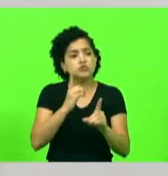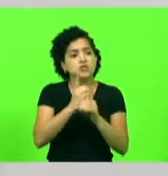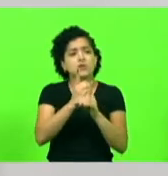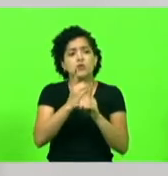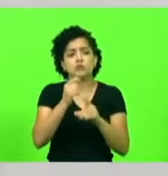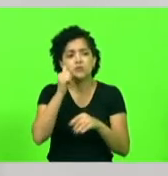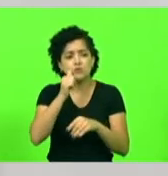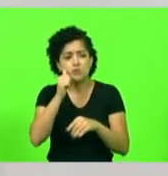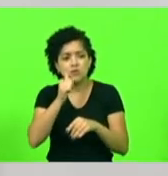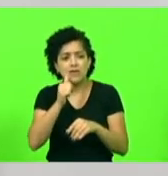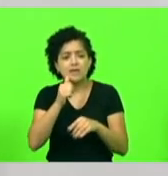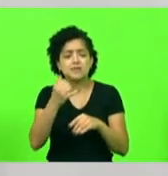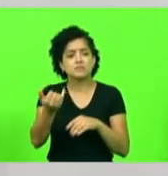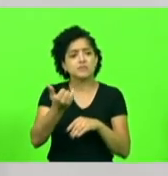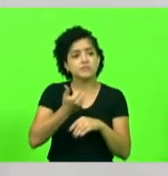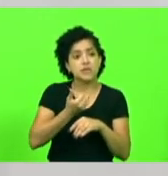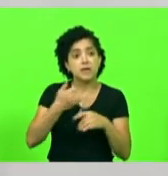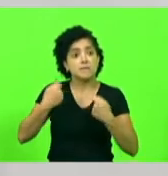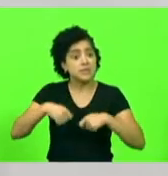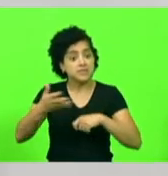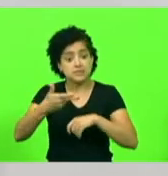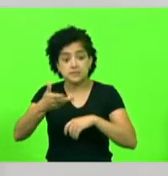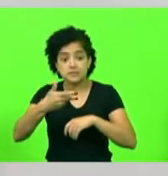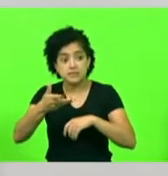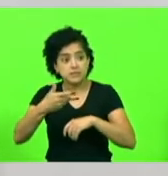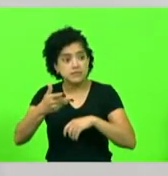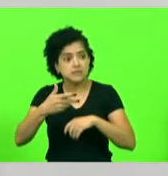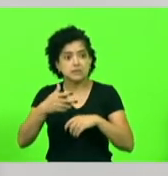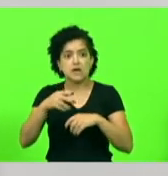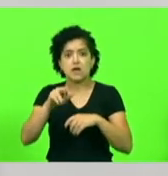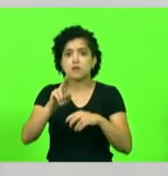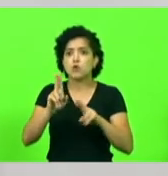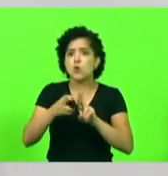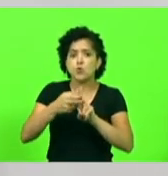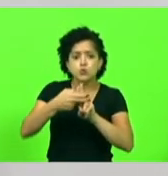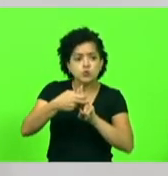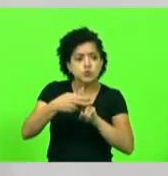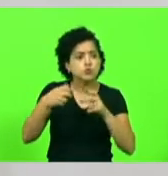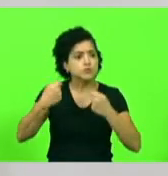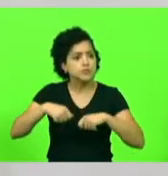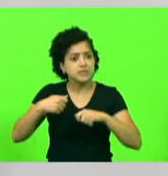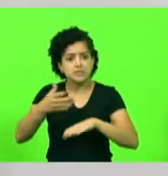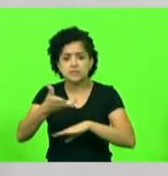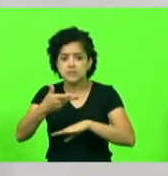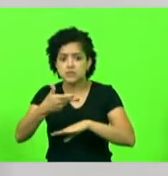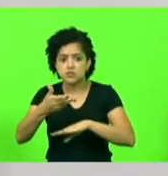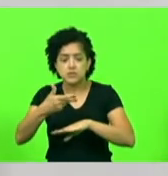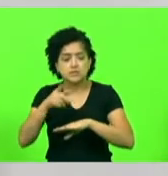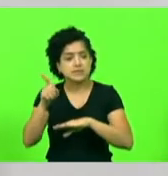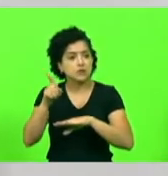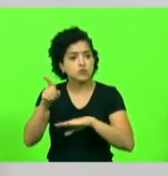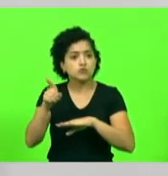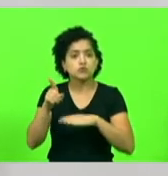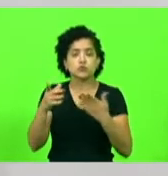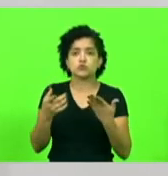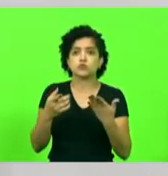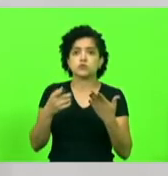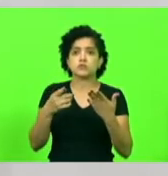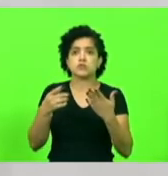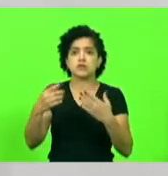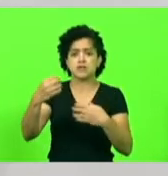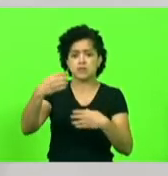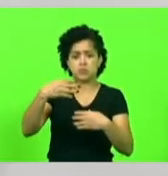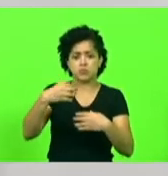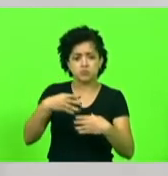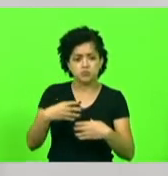disseram, deputada, tem que agilizar no SUS, tem que ser mais rápido o tratamento, a quimioterapia não pode demorar